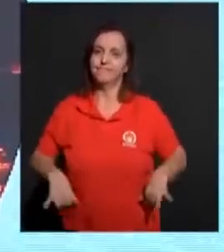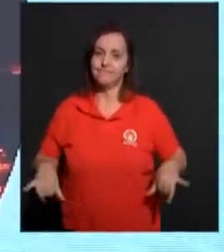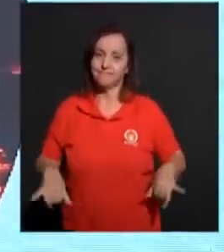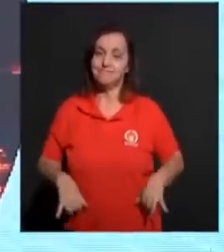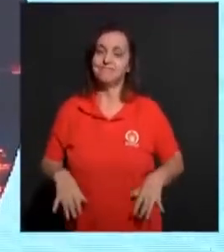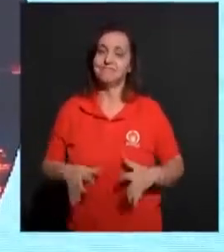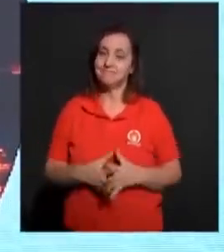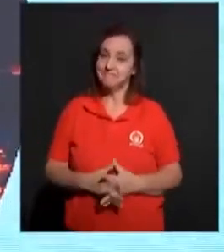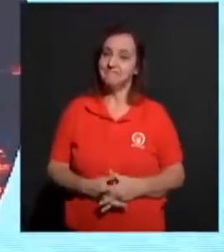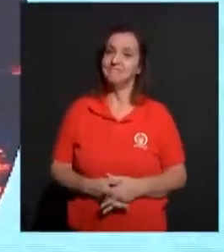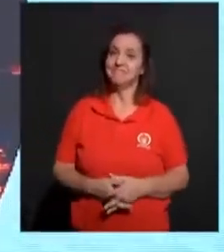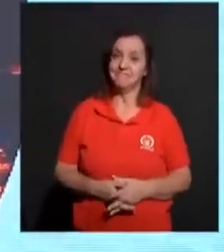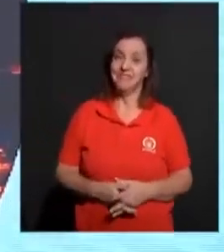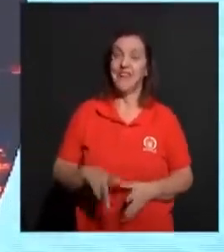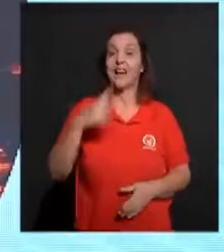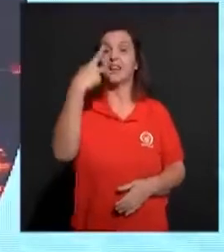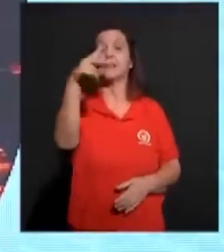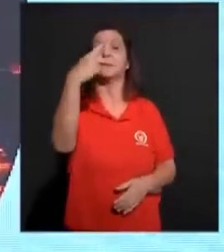Aí na sua casa.